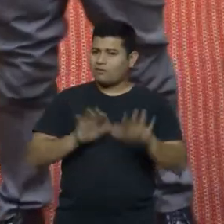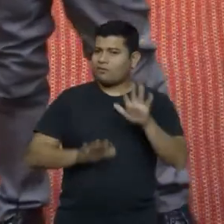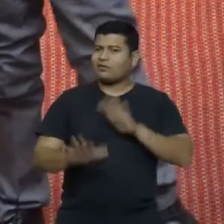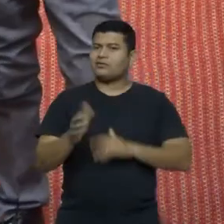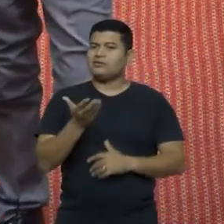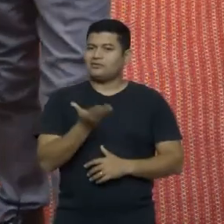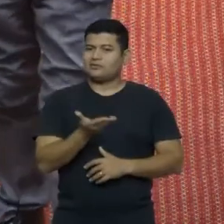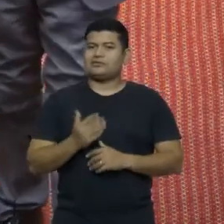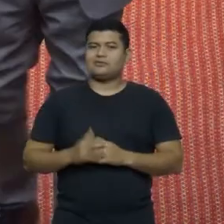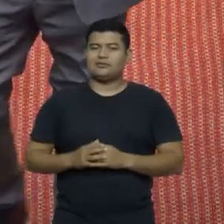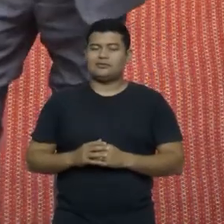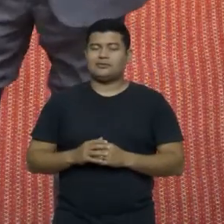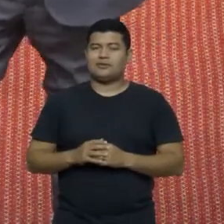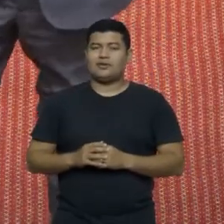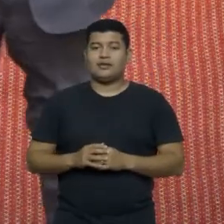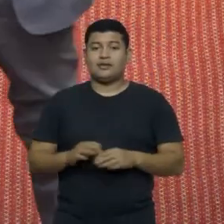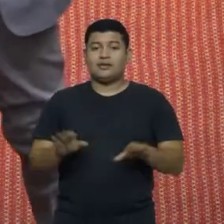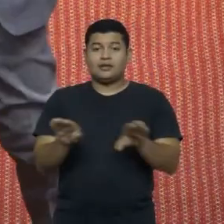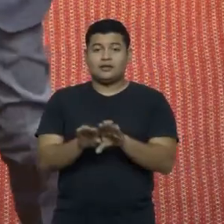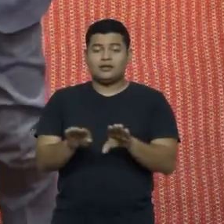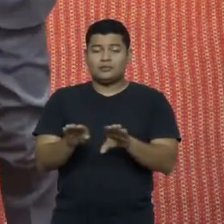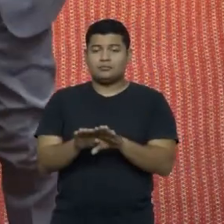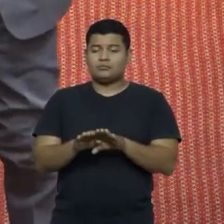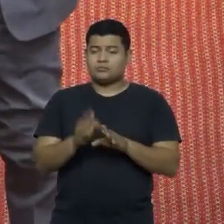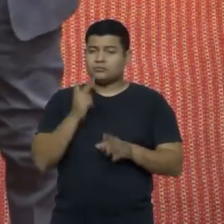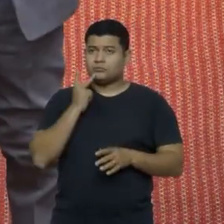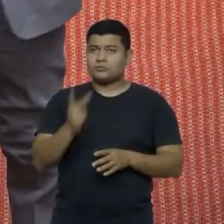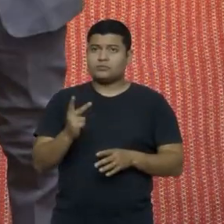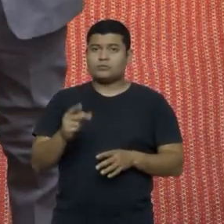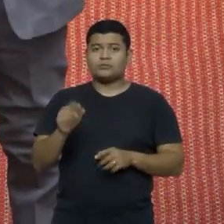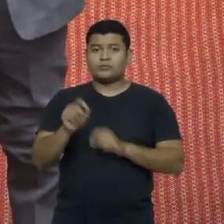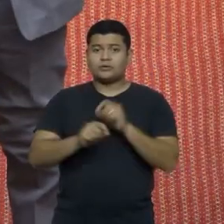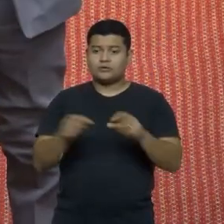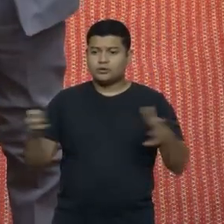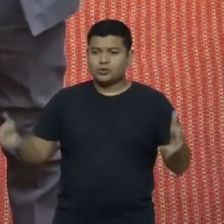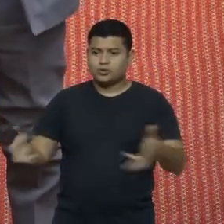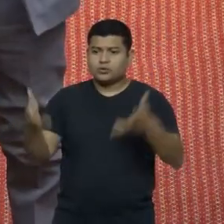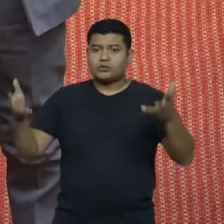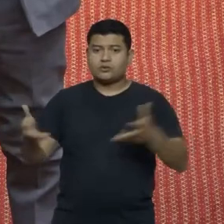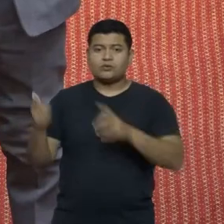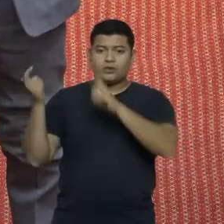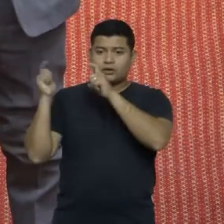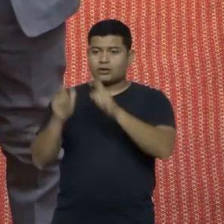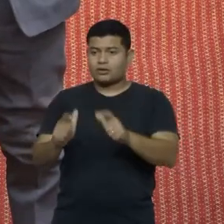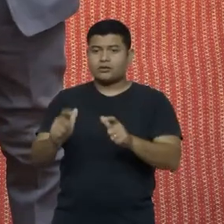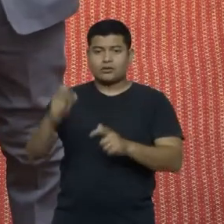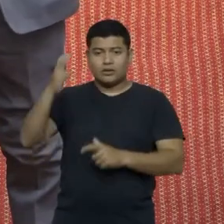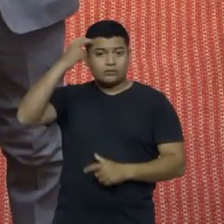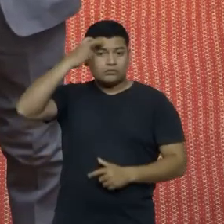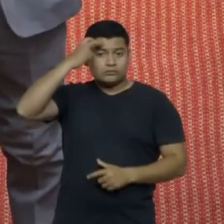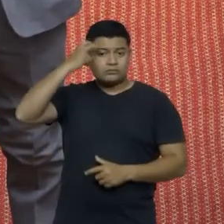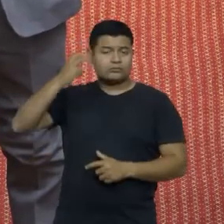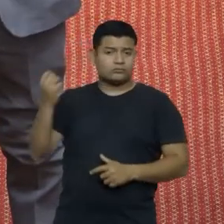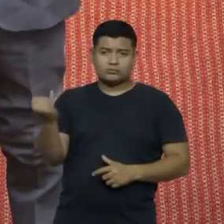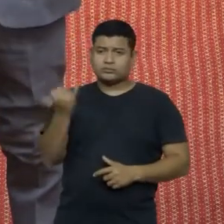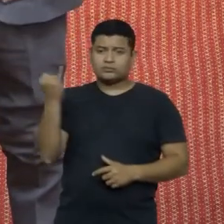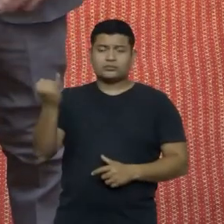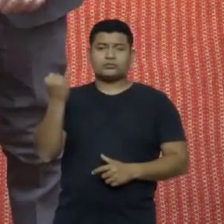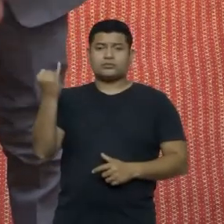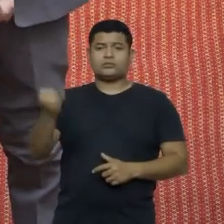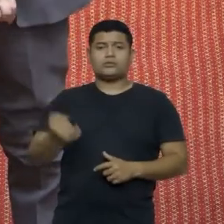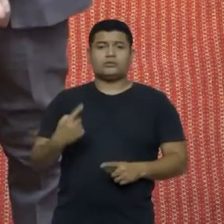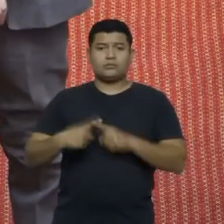E vou dizer para vocês que é isso mesmo, cultivar as tradições. É algo tão importante que um povo que não